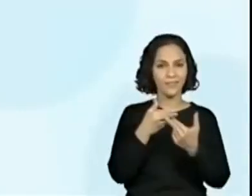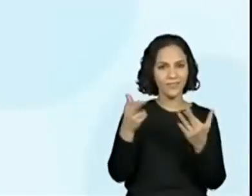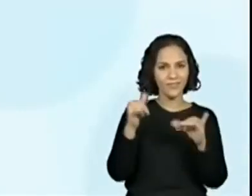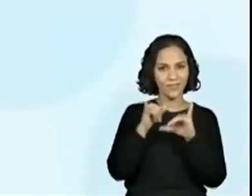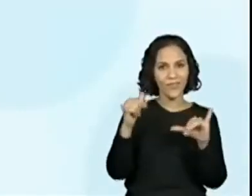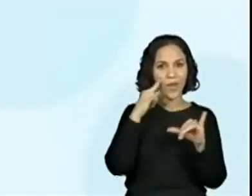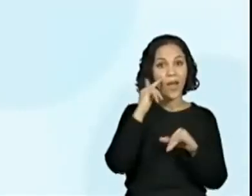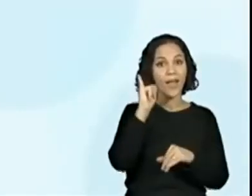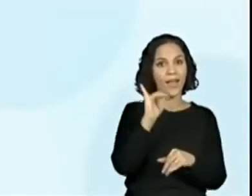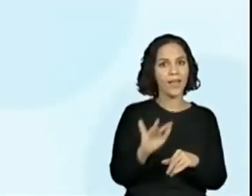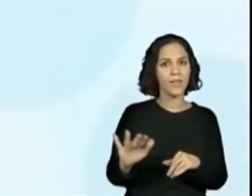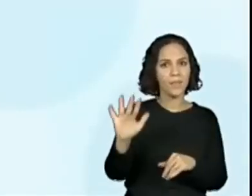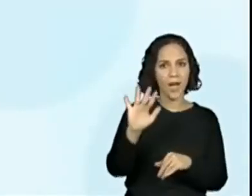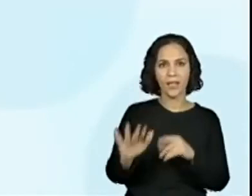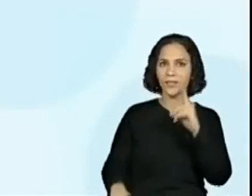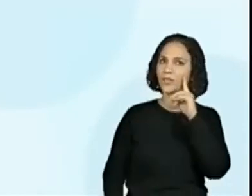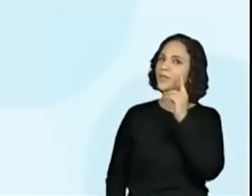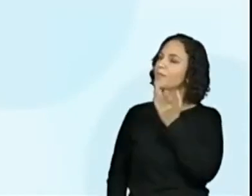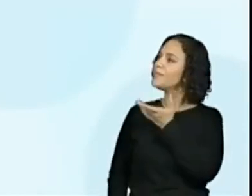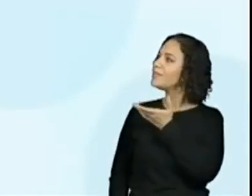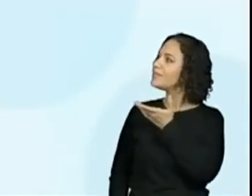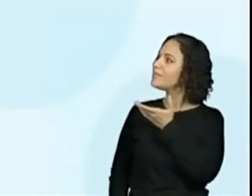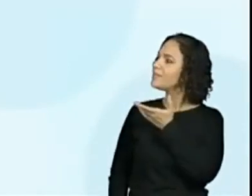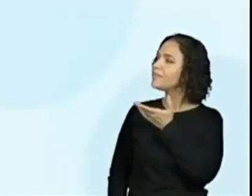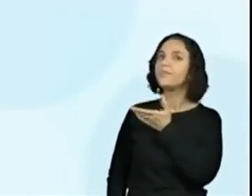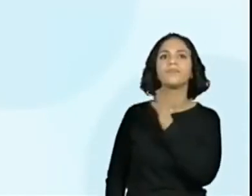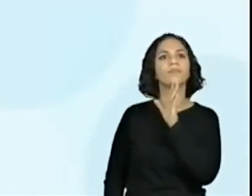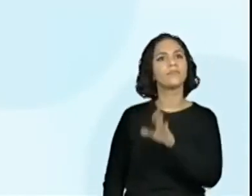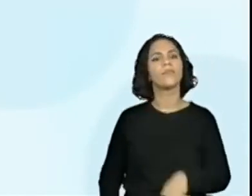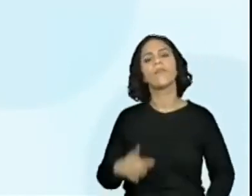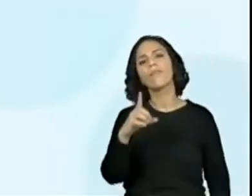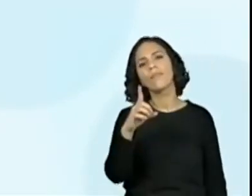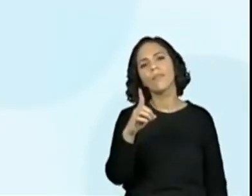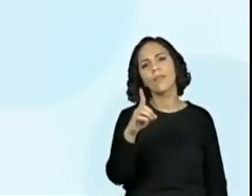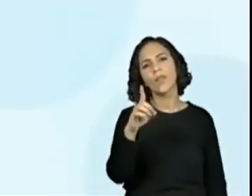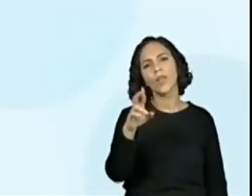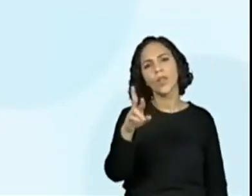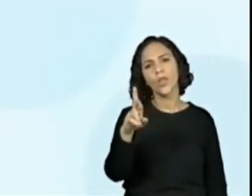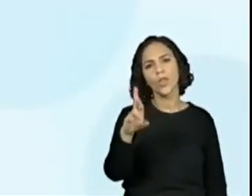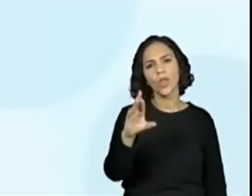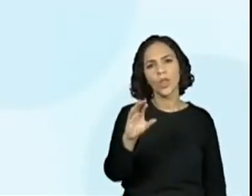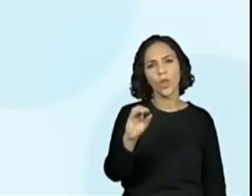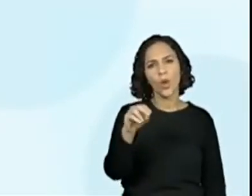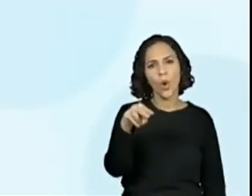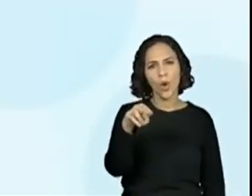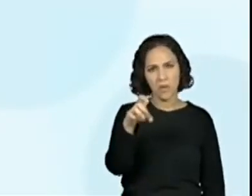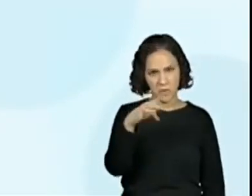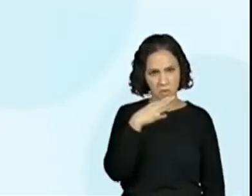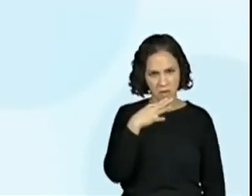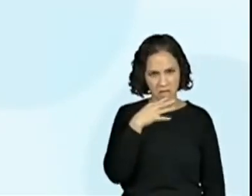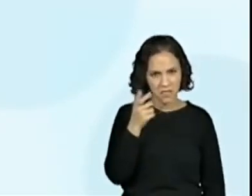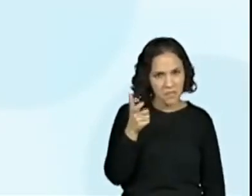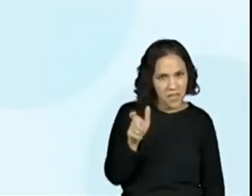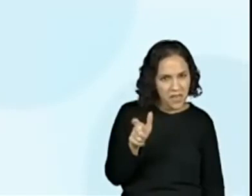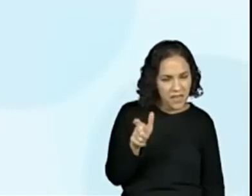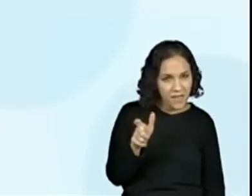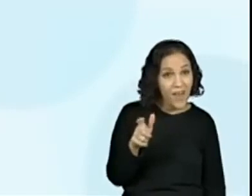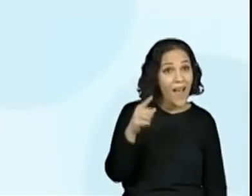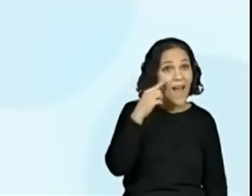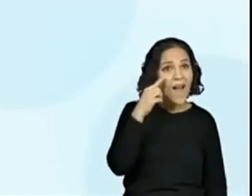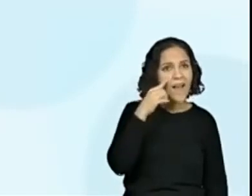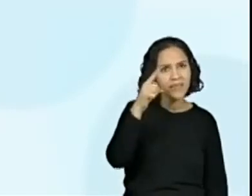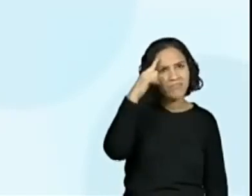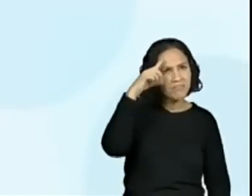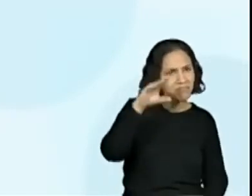traz essa imagem. O que é um drone? Já ouviu falar neste nome? Observe a foto e